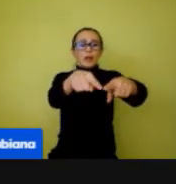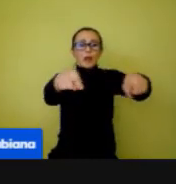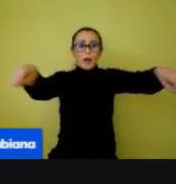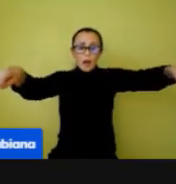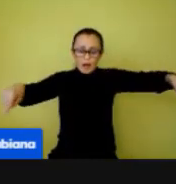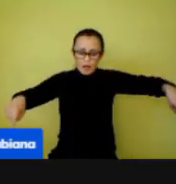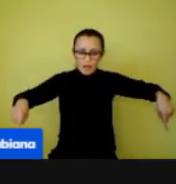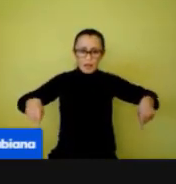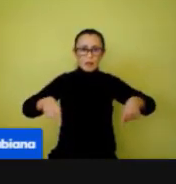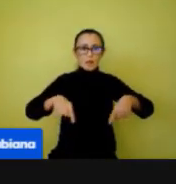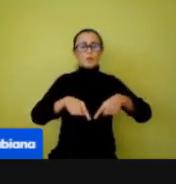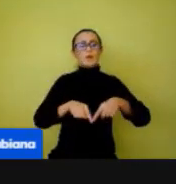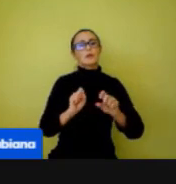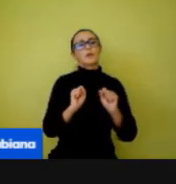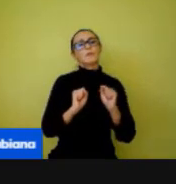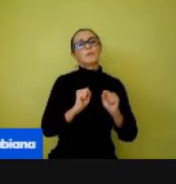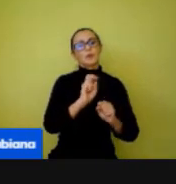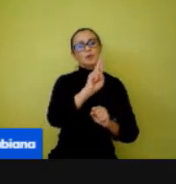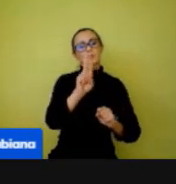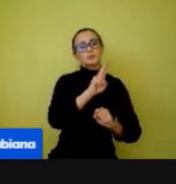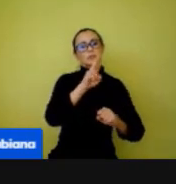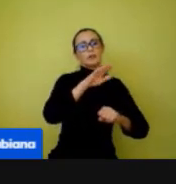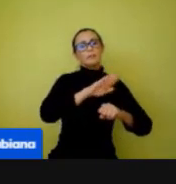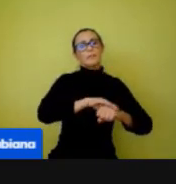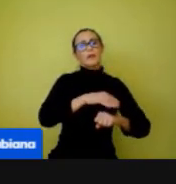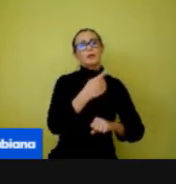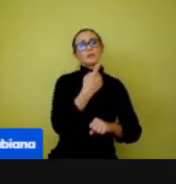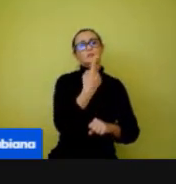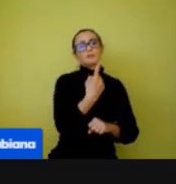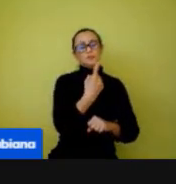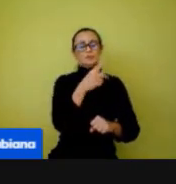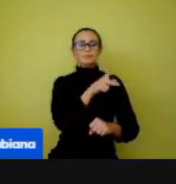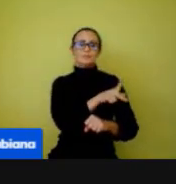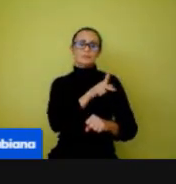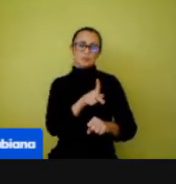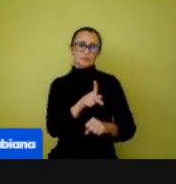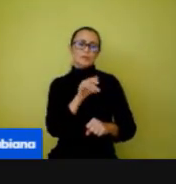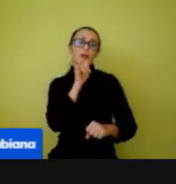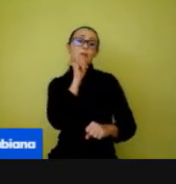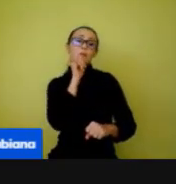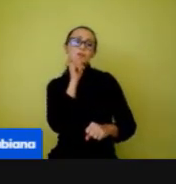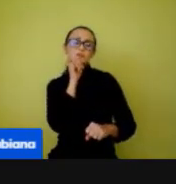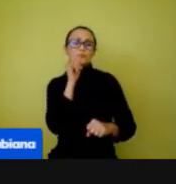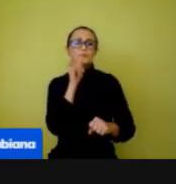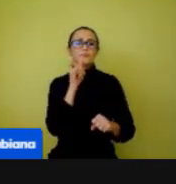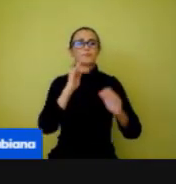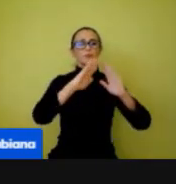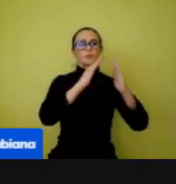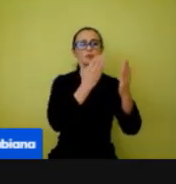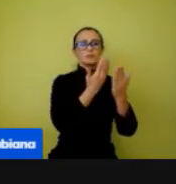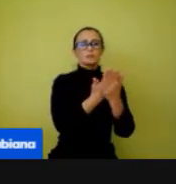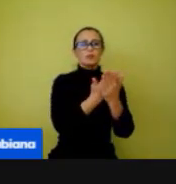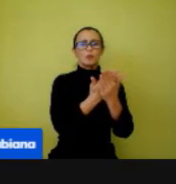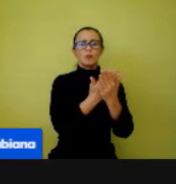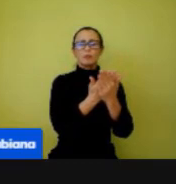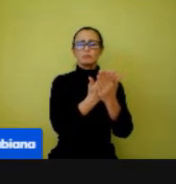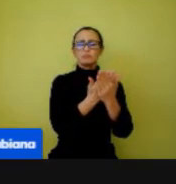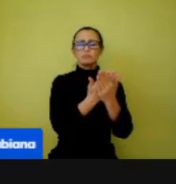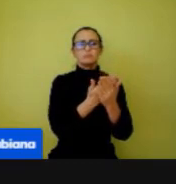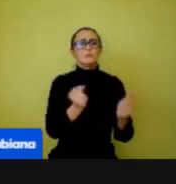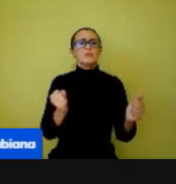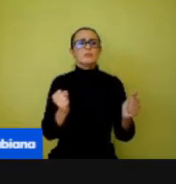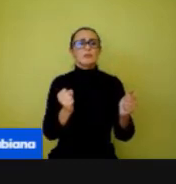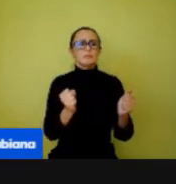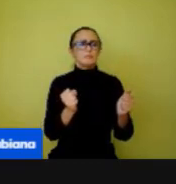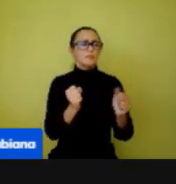mais de um professor. Então, vamos pensar. Uma escola, que ela é grande, que ela tem uma quadra grande,